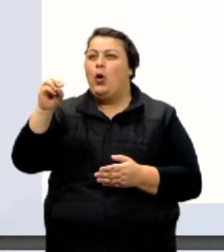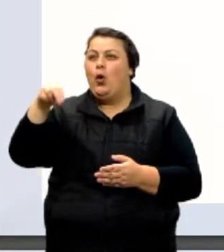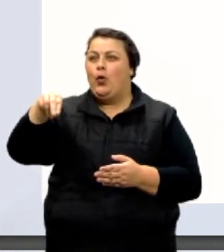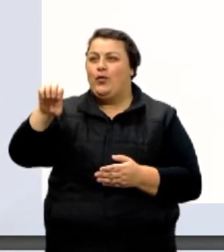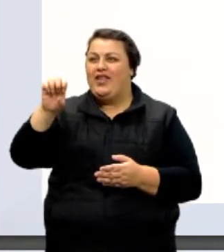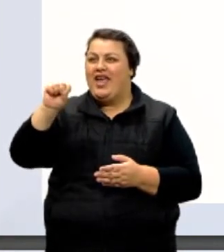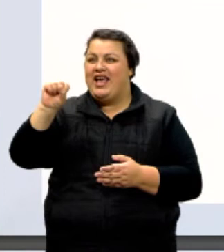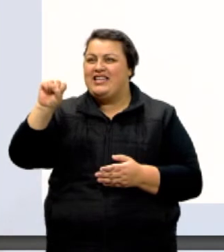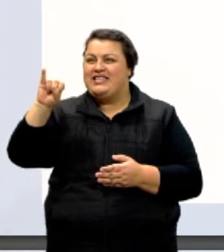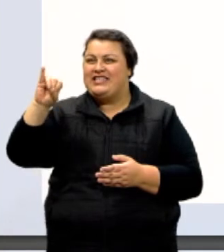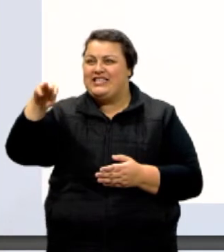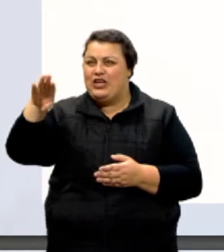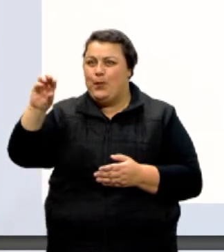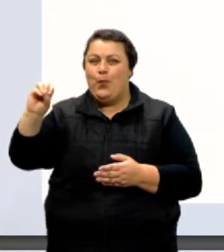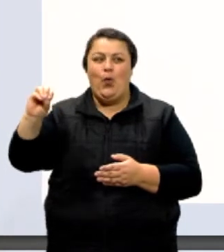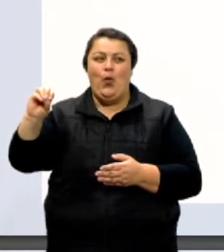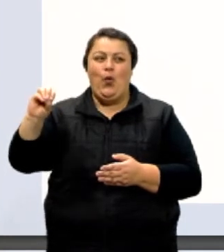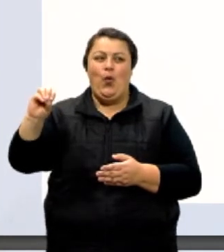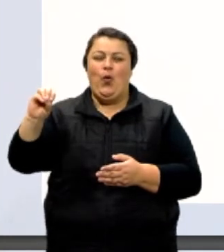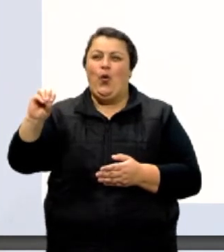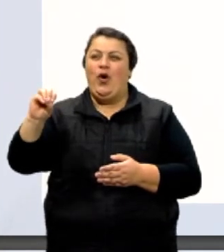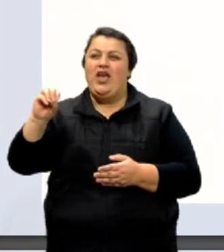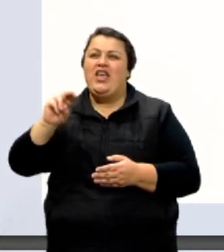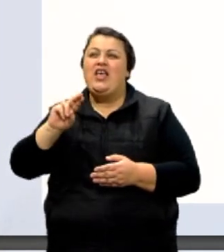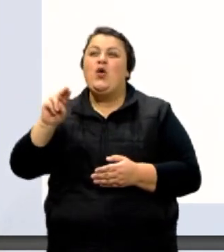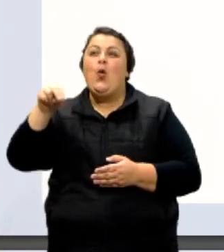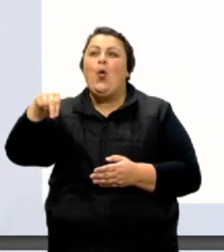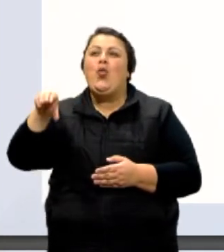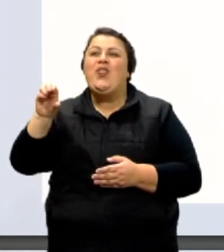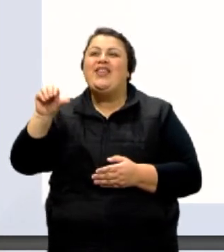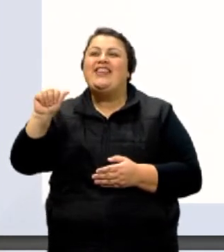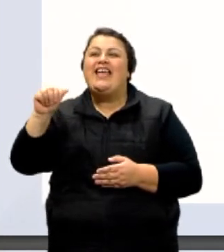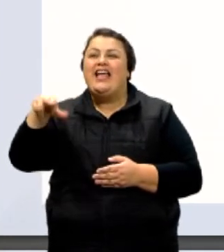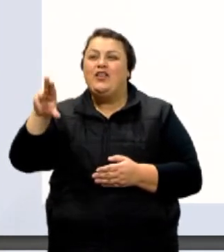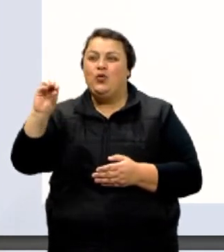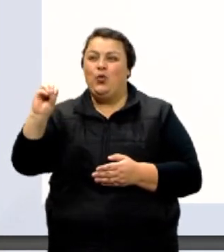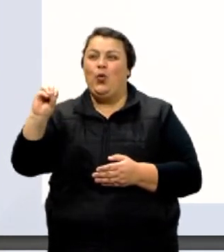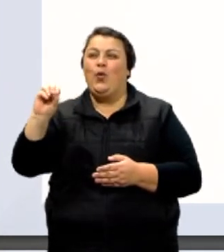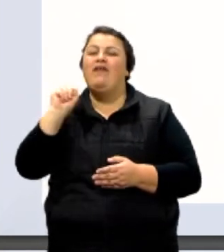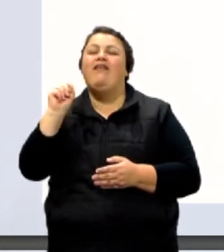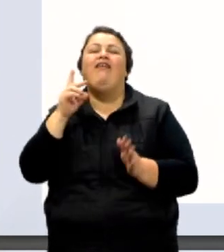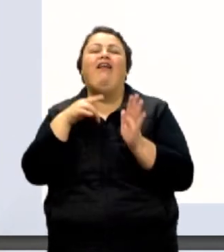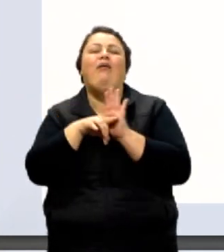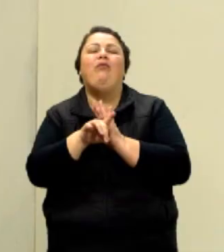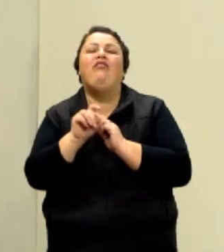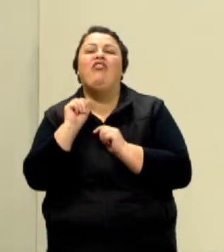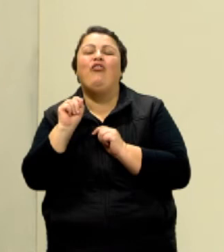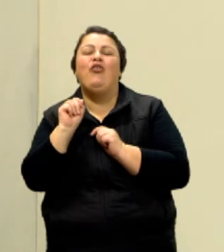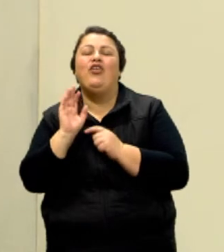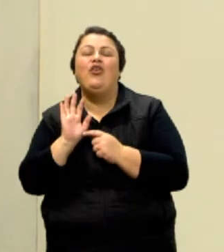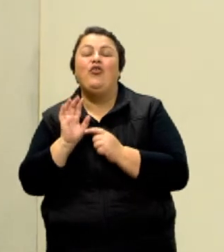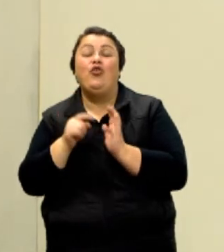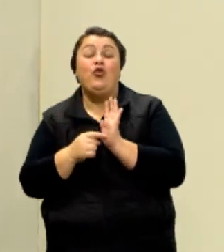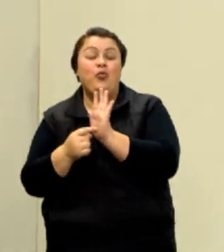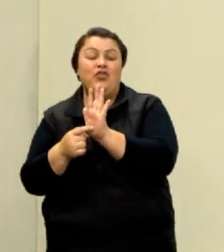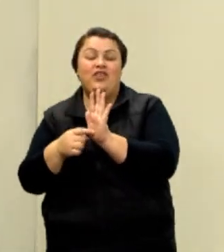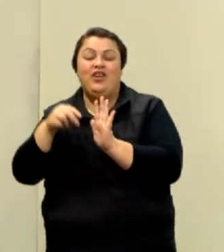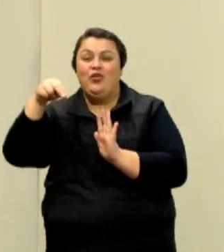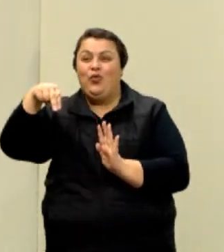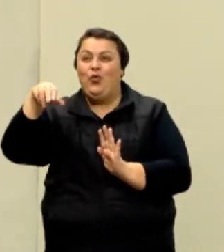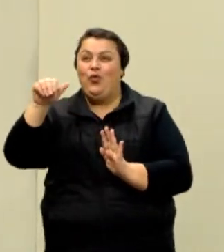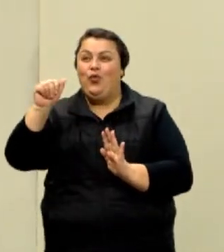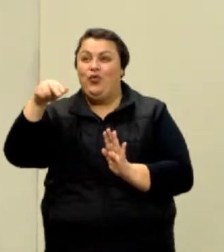já ouve falar mais no dia a dia. E o nano, professor? Nano, eu só botei o nano aí por causa da expressão